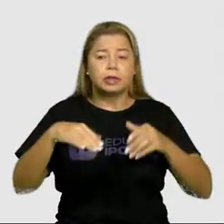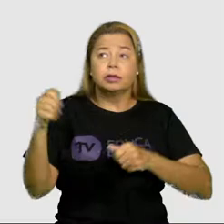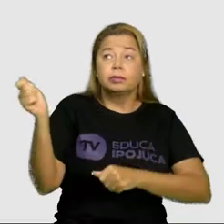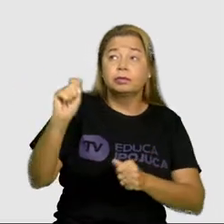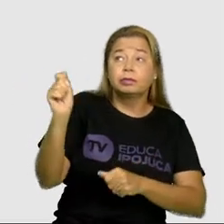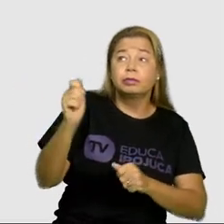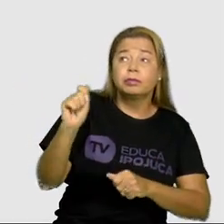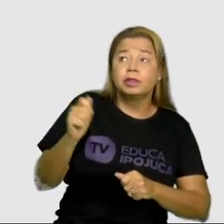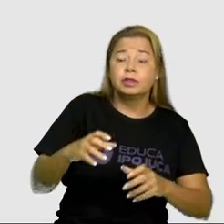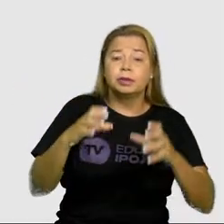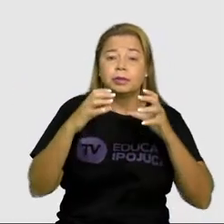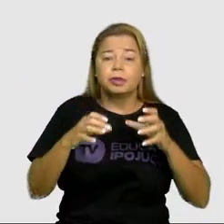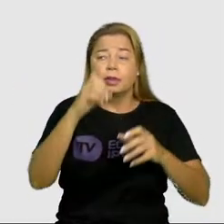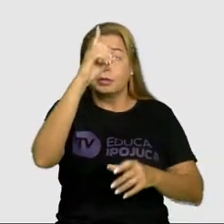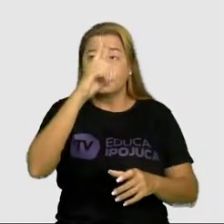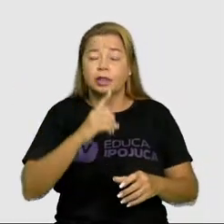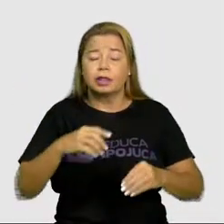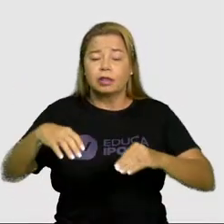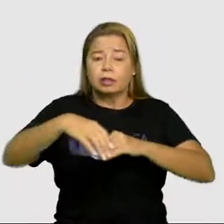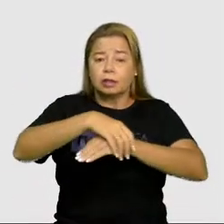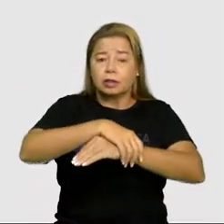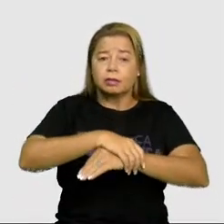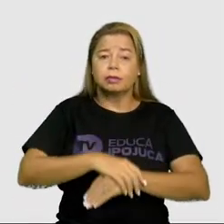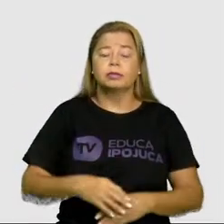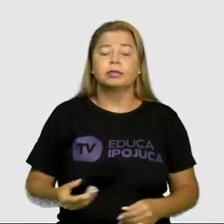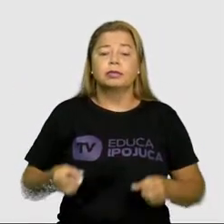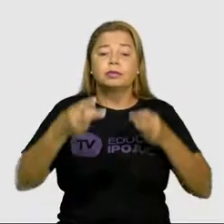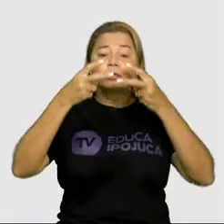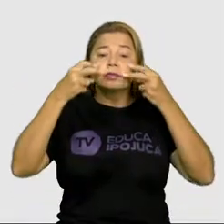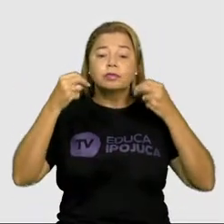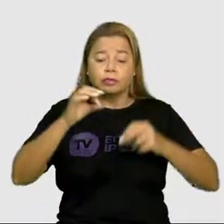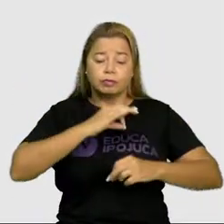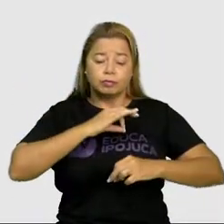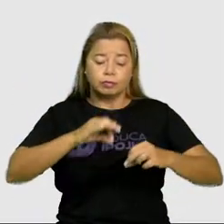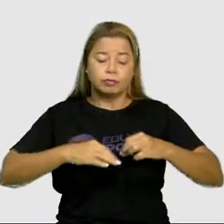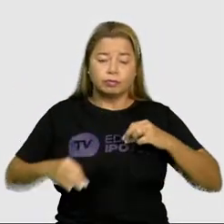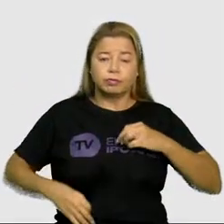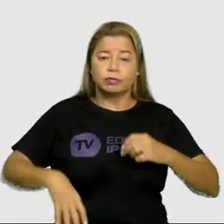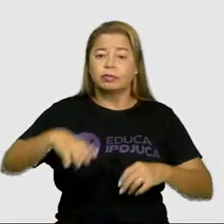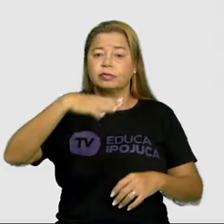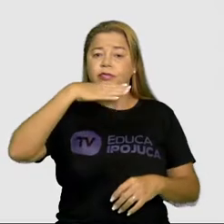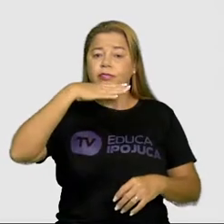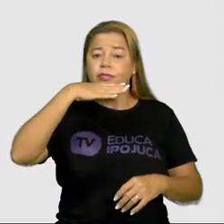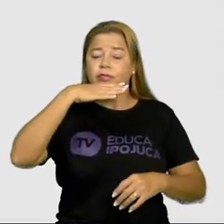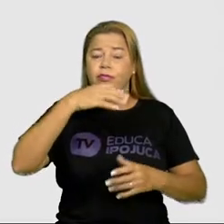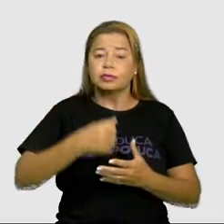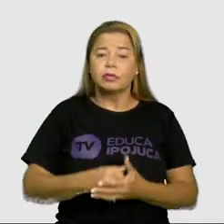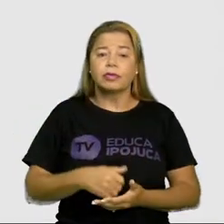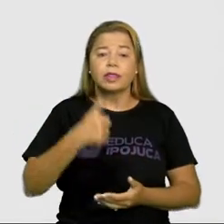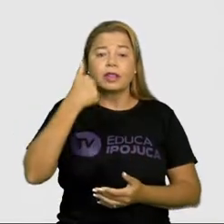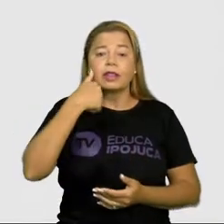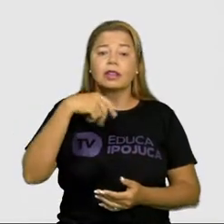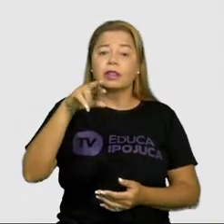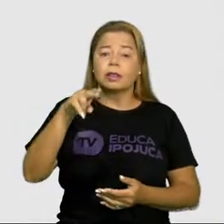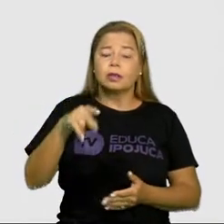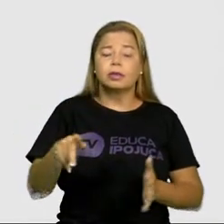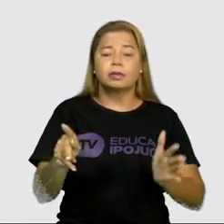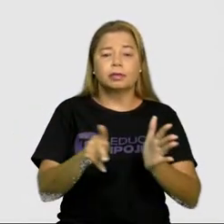melão, sapato, onça, gato, manga, irmã, papel.